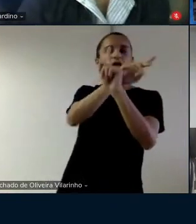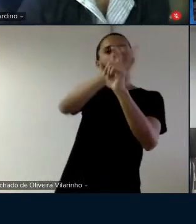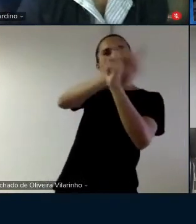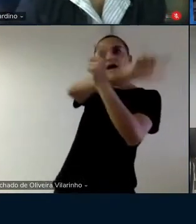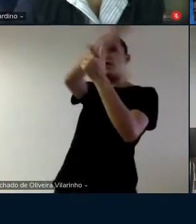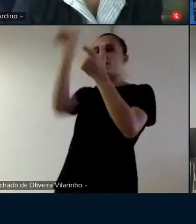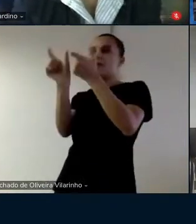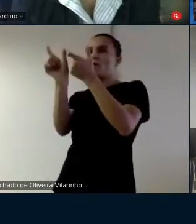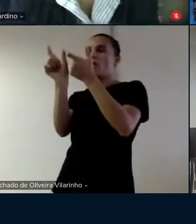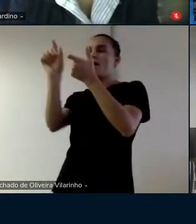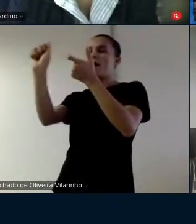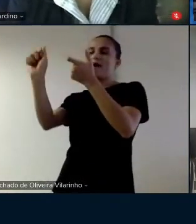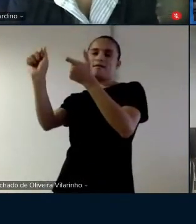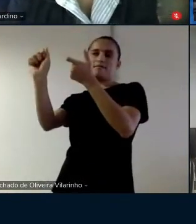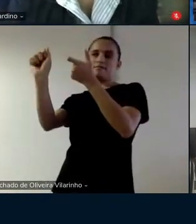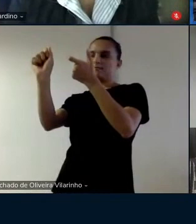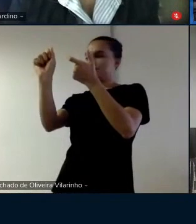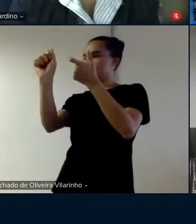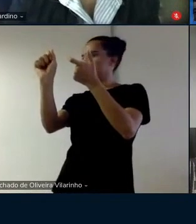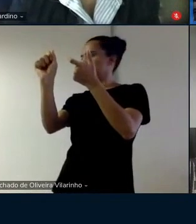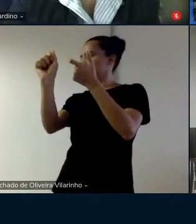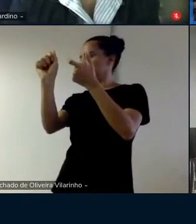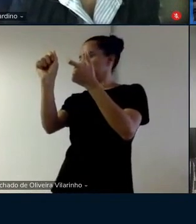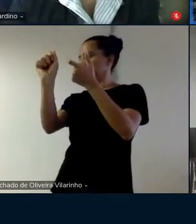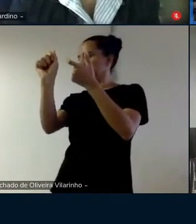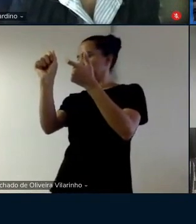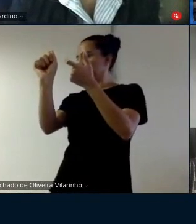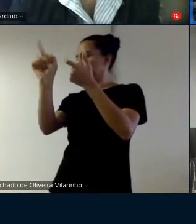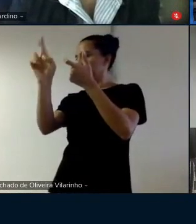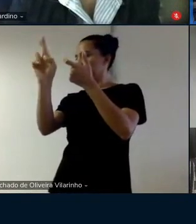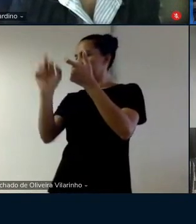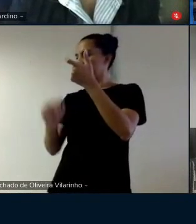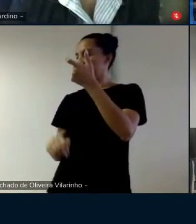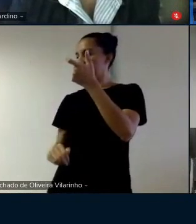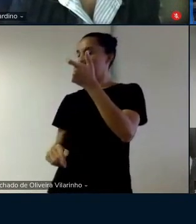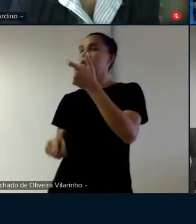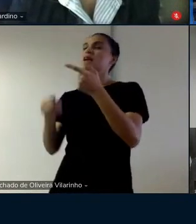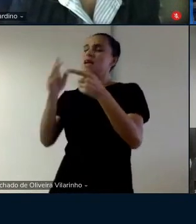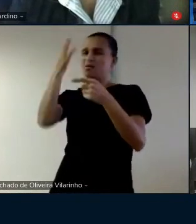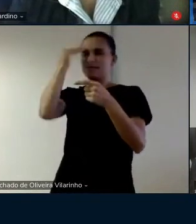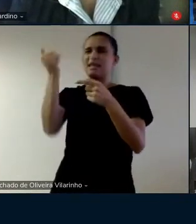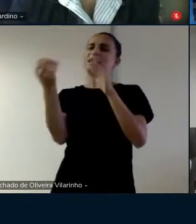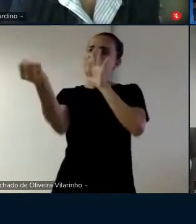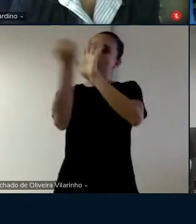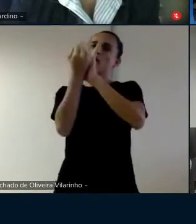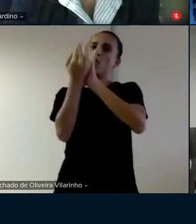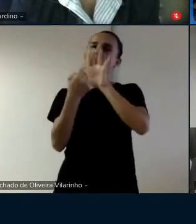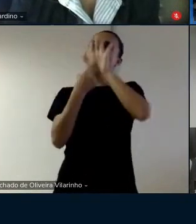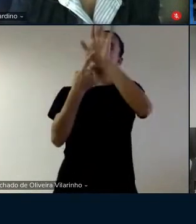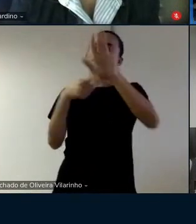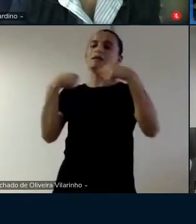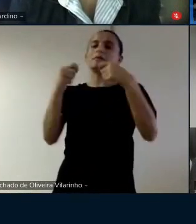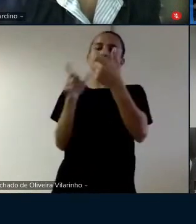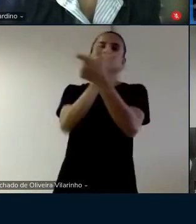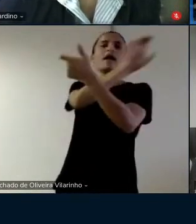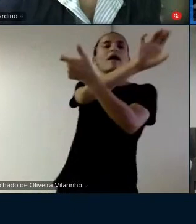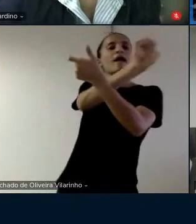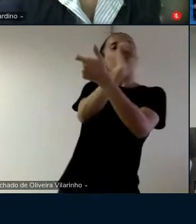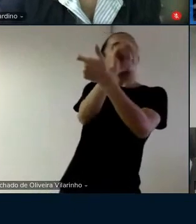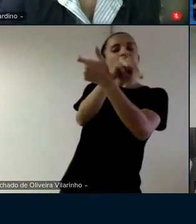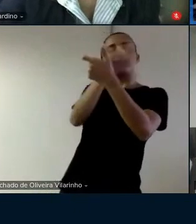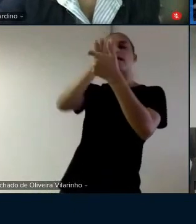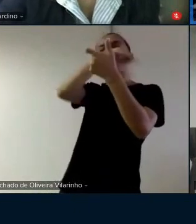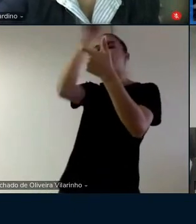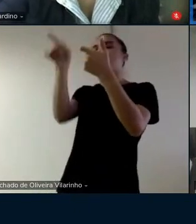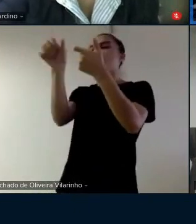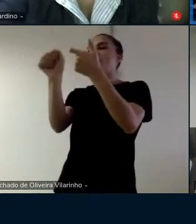e acrescentar a arma no final porque mesmo você tendo marcado com o índice dando essa impressão não basta você